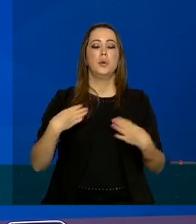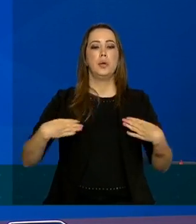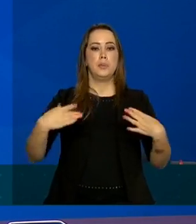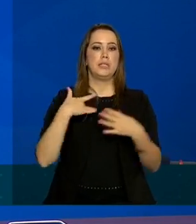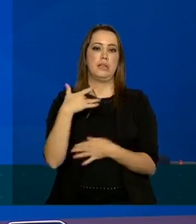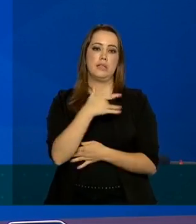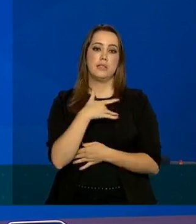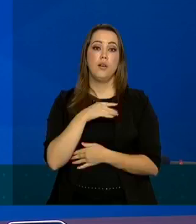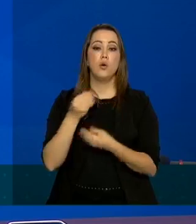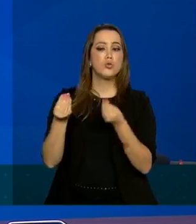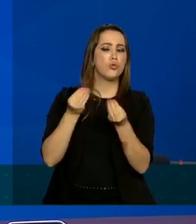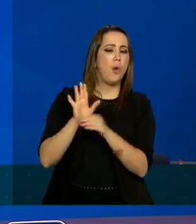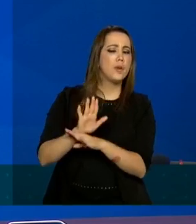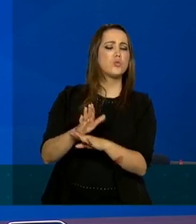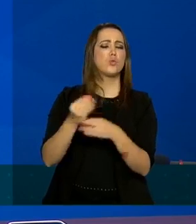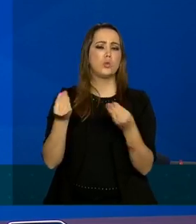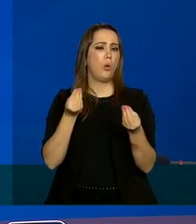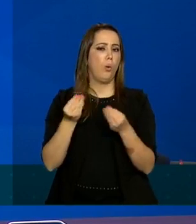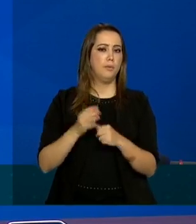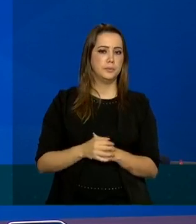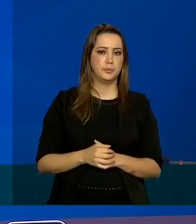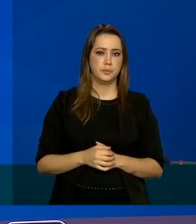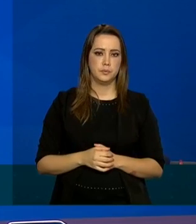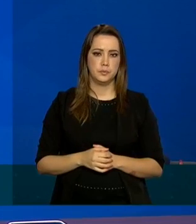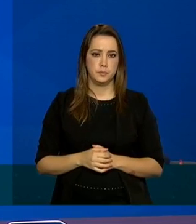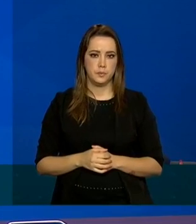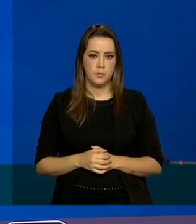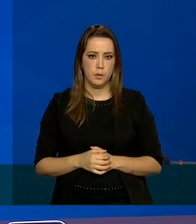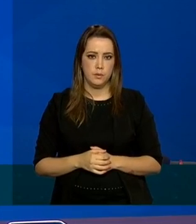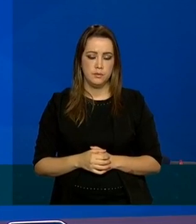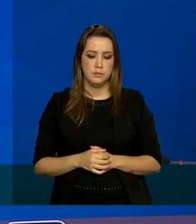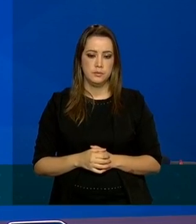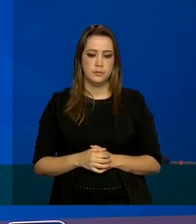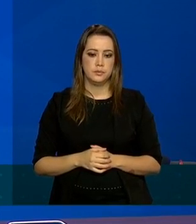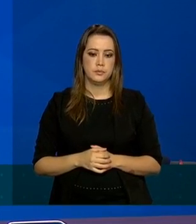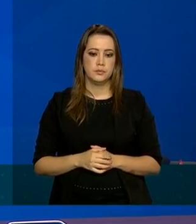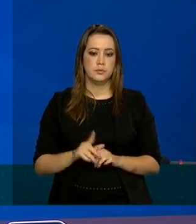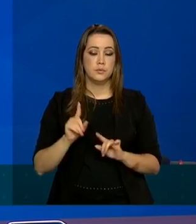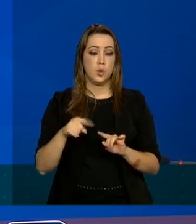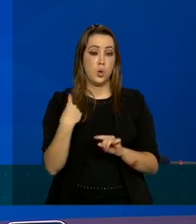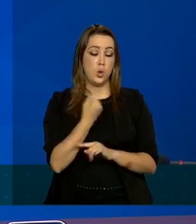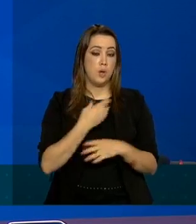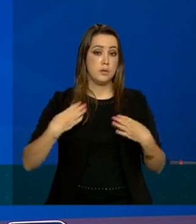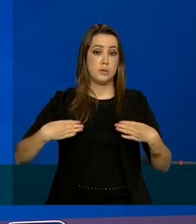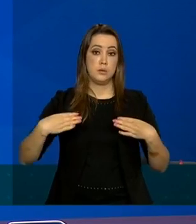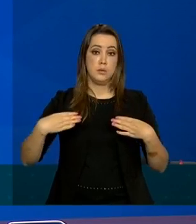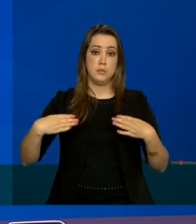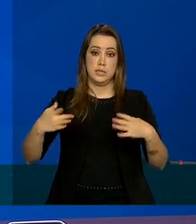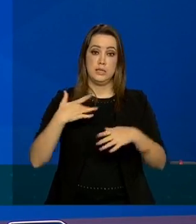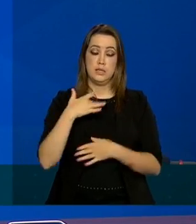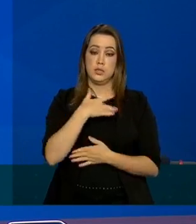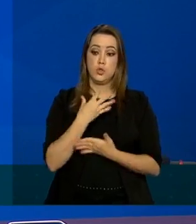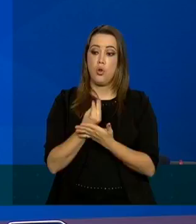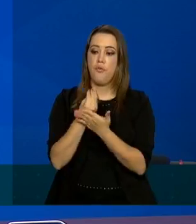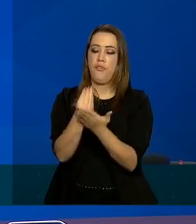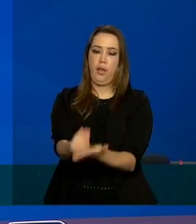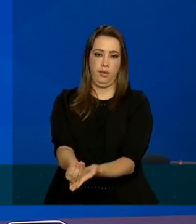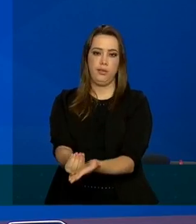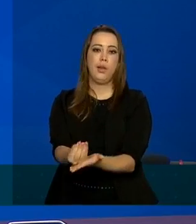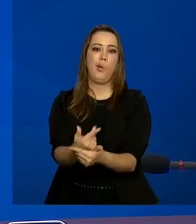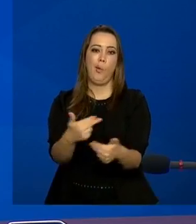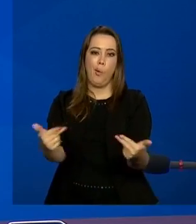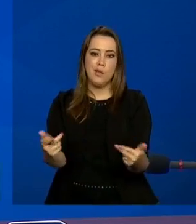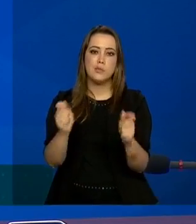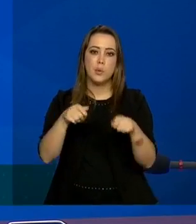colaborar com essas iniciativas de laboratórios colaboradores estaduais fornecer insumos para o RT